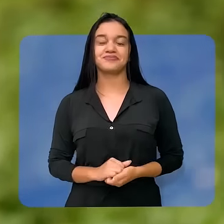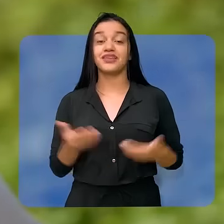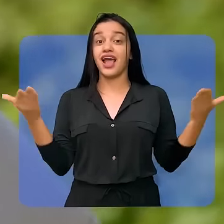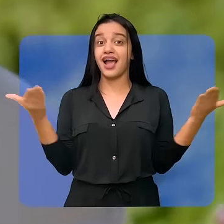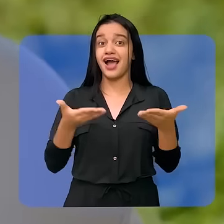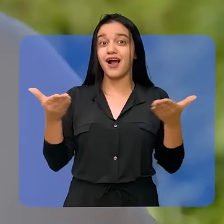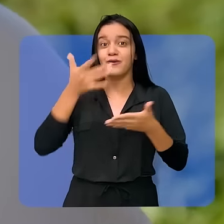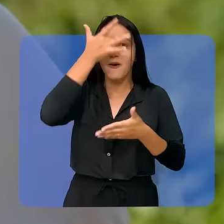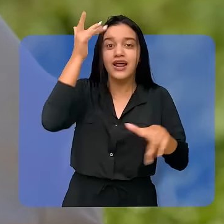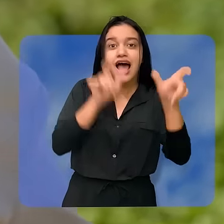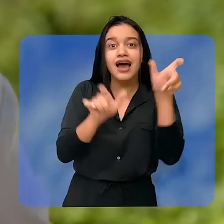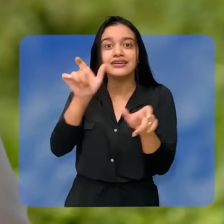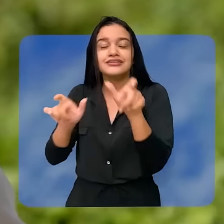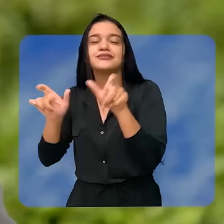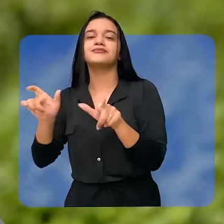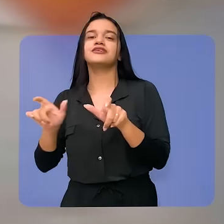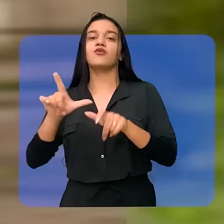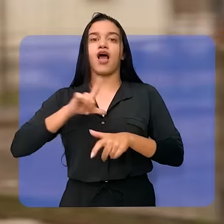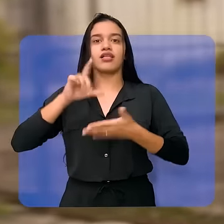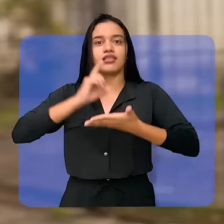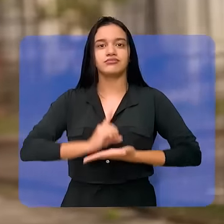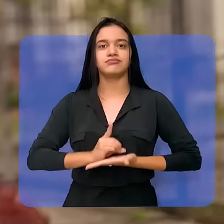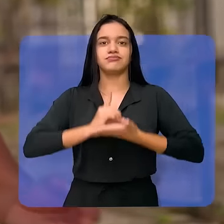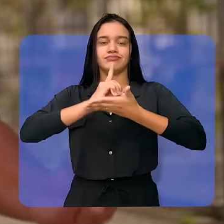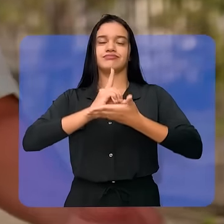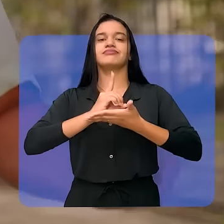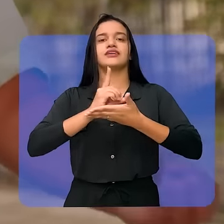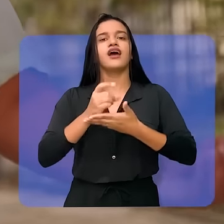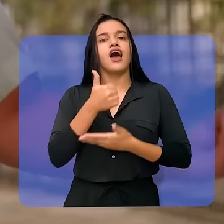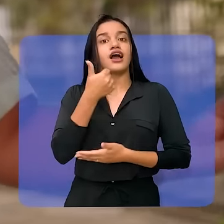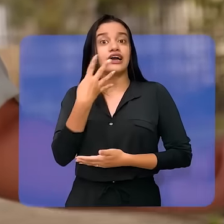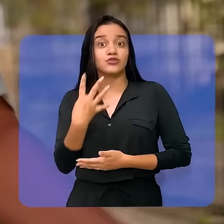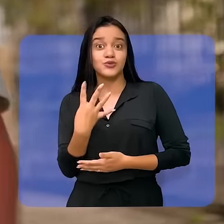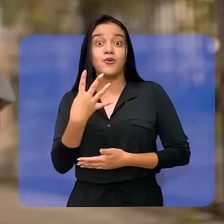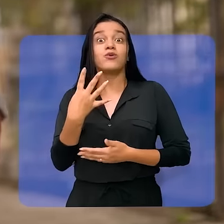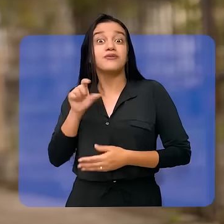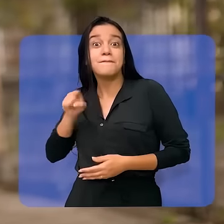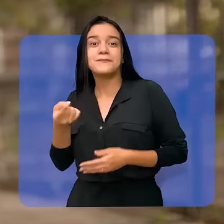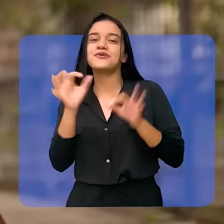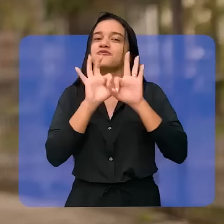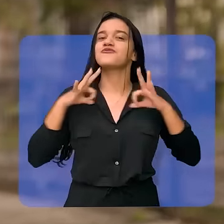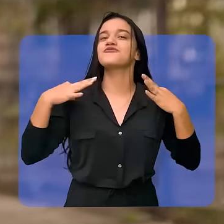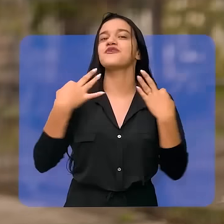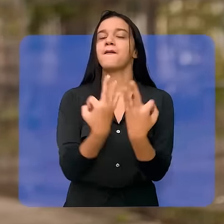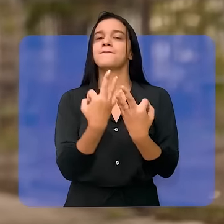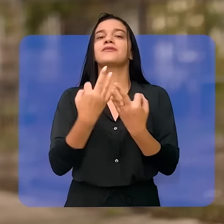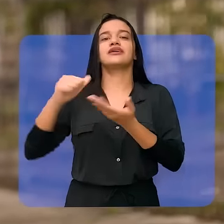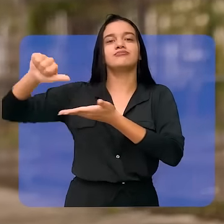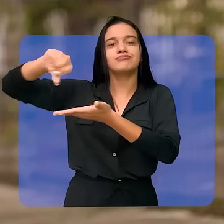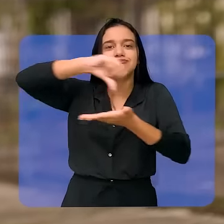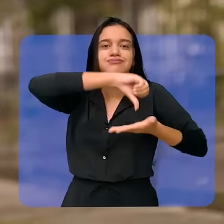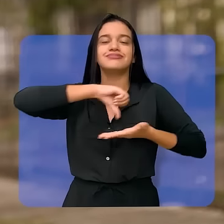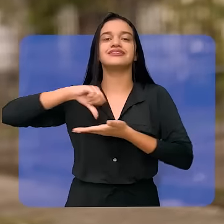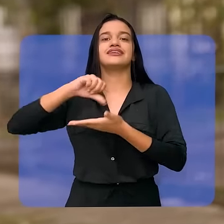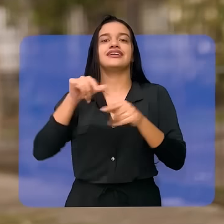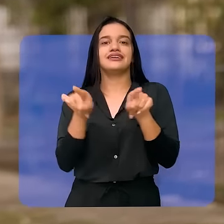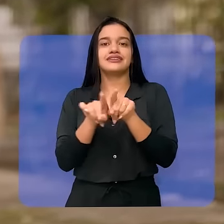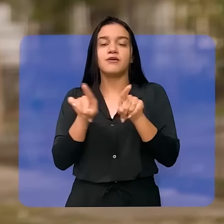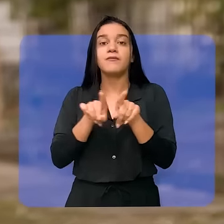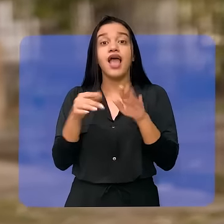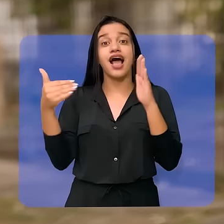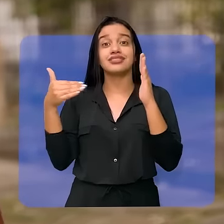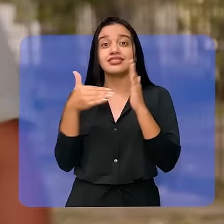Agora as pessoas irão voltar a ter dignidade. Cerca de 14 mil famílias serão beneficiadas com indenizações de até